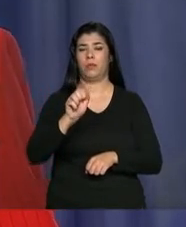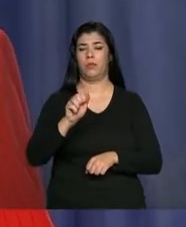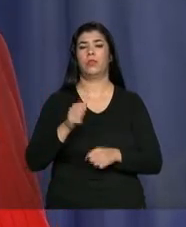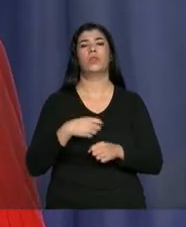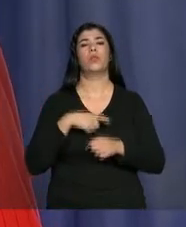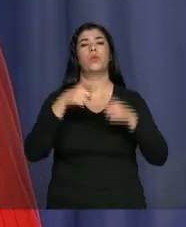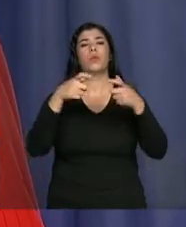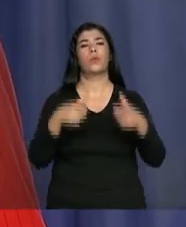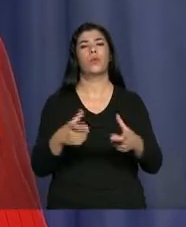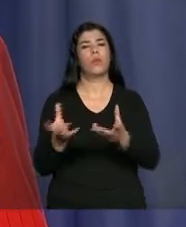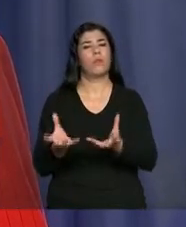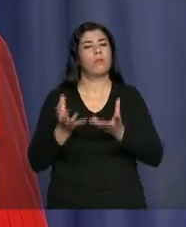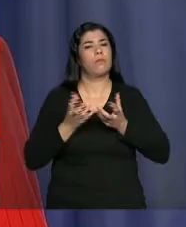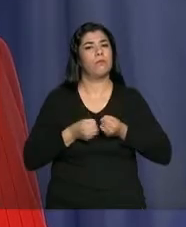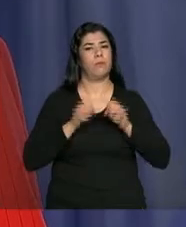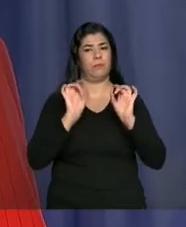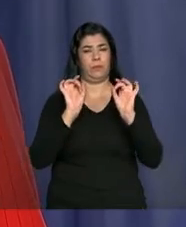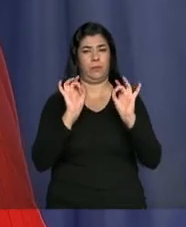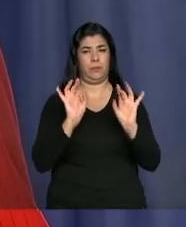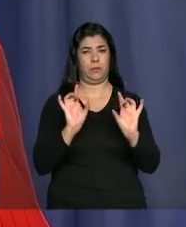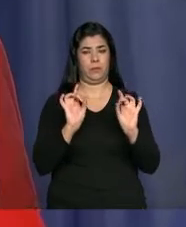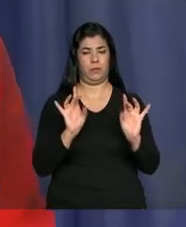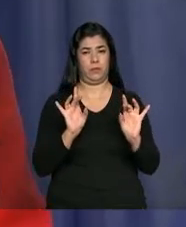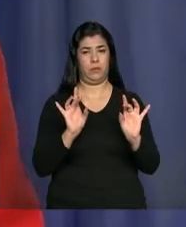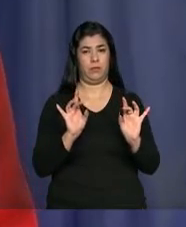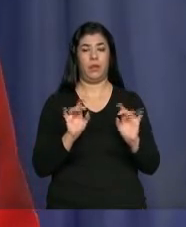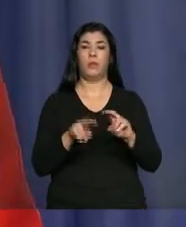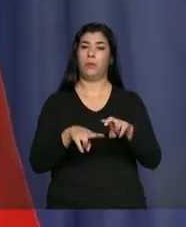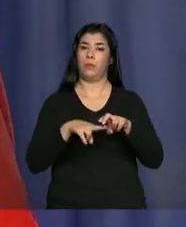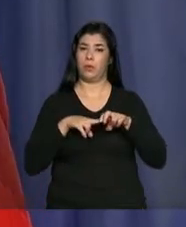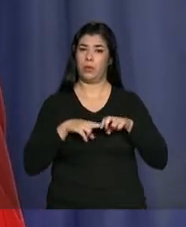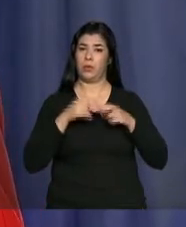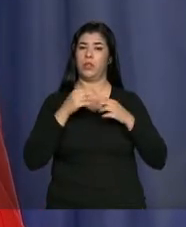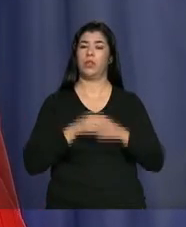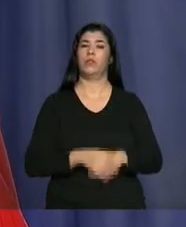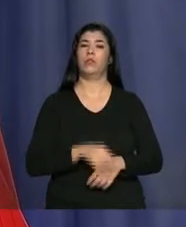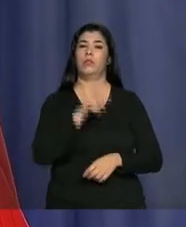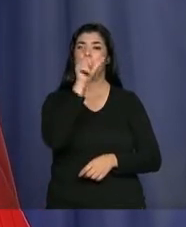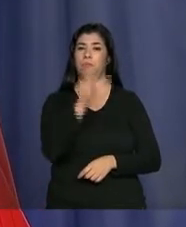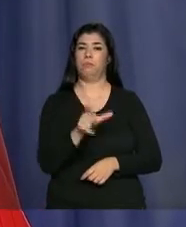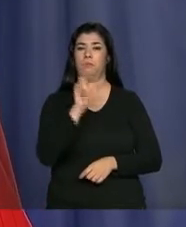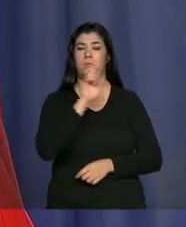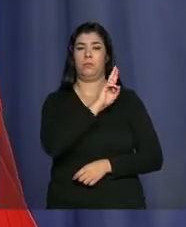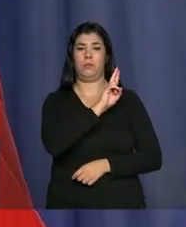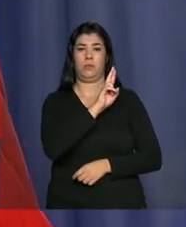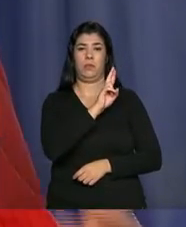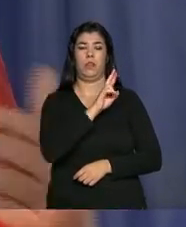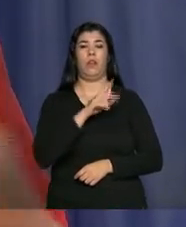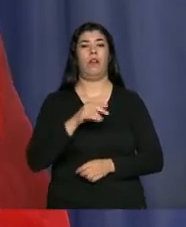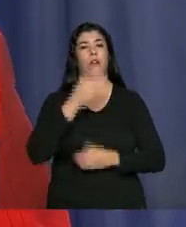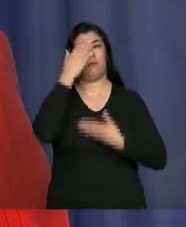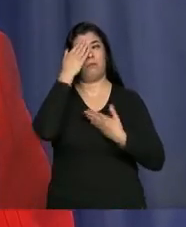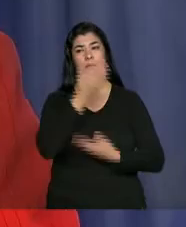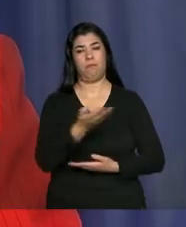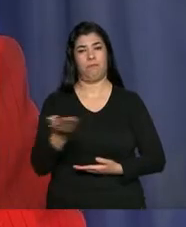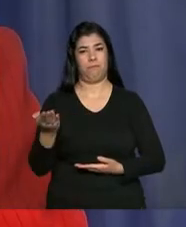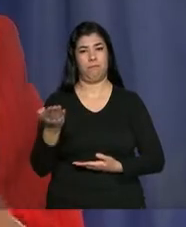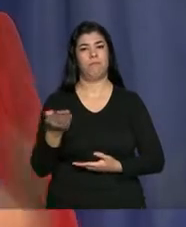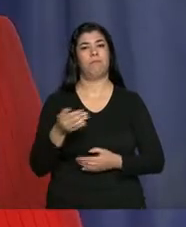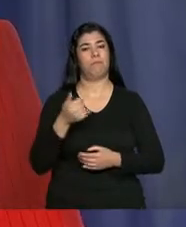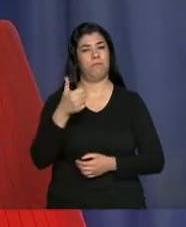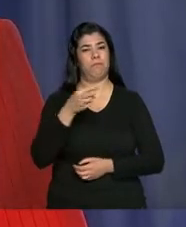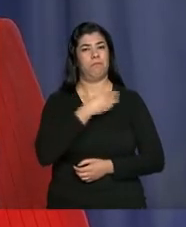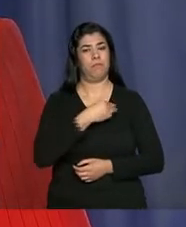acolhimento muito especial. Então, agradeci por ele. E, ao mesmo tempo, nos propomos a